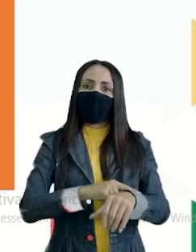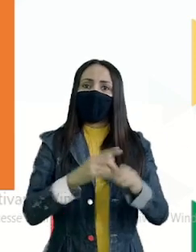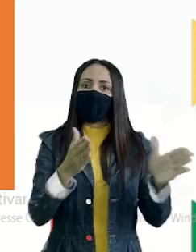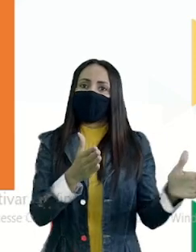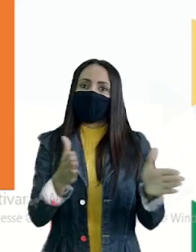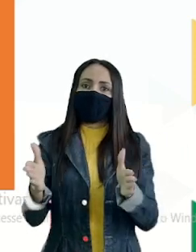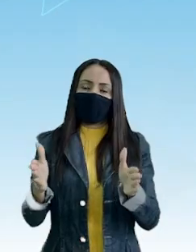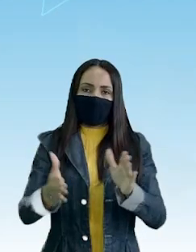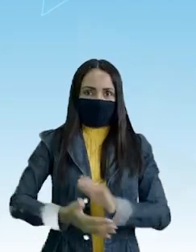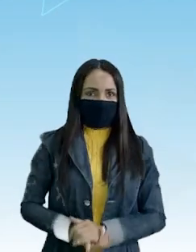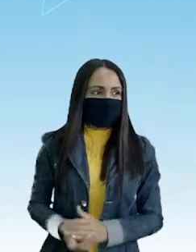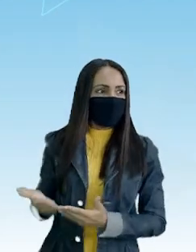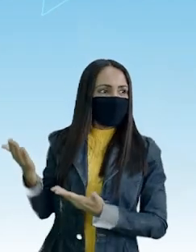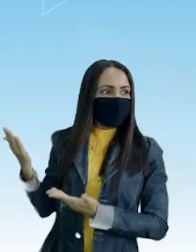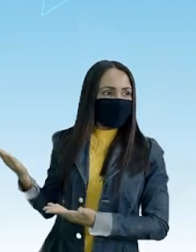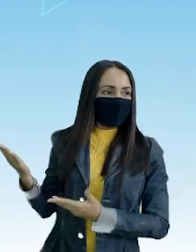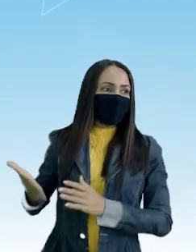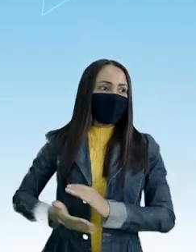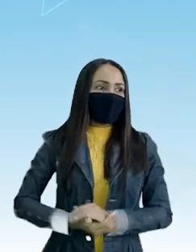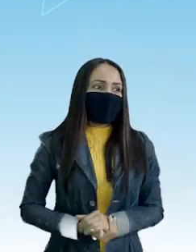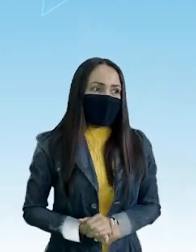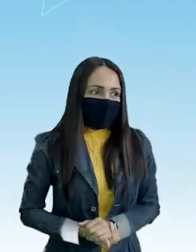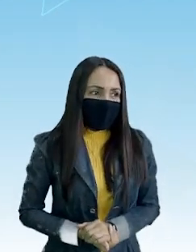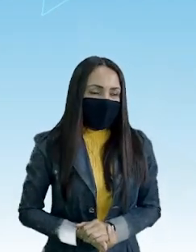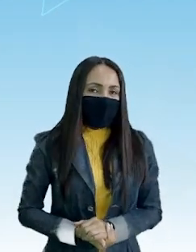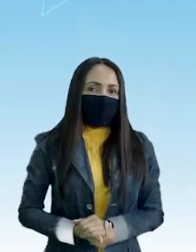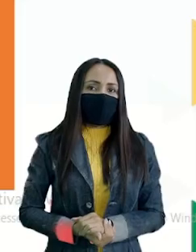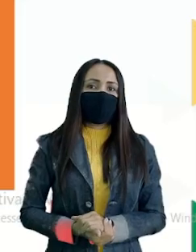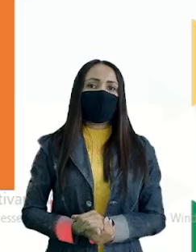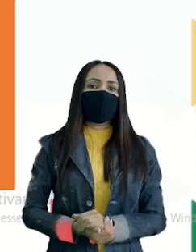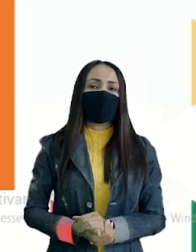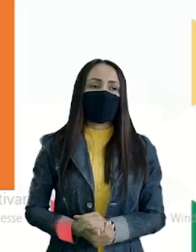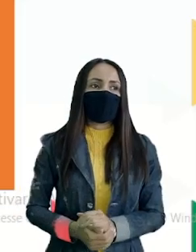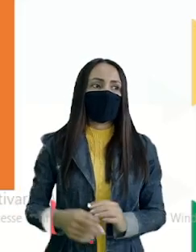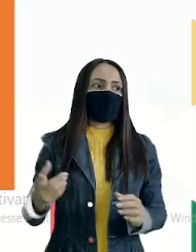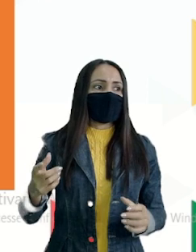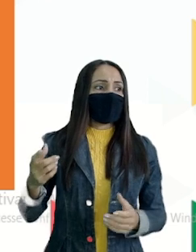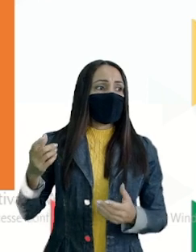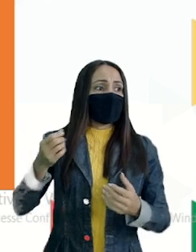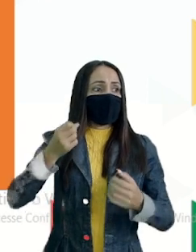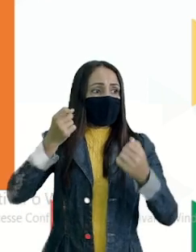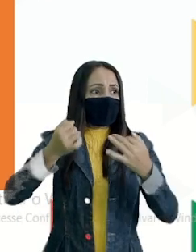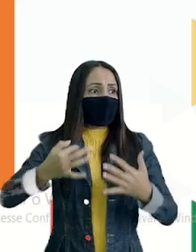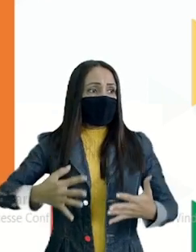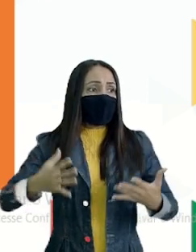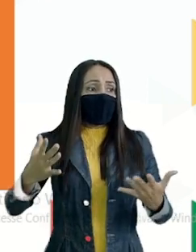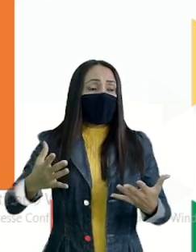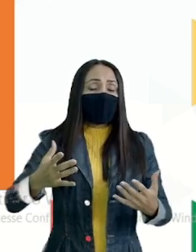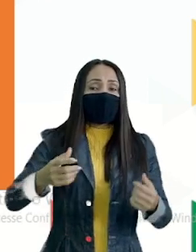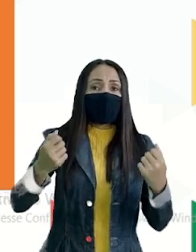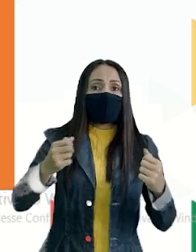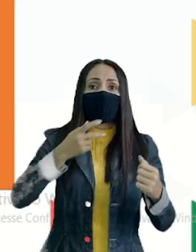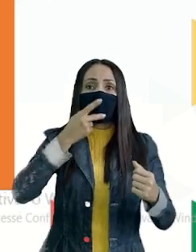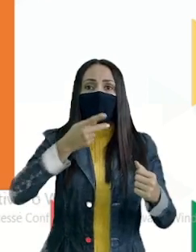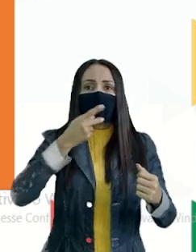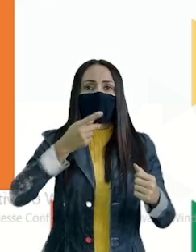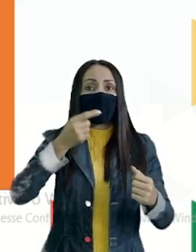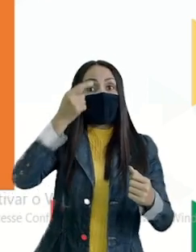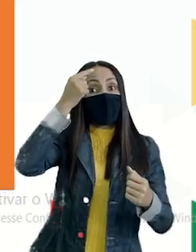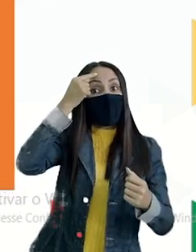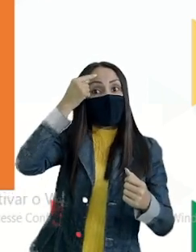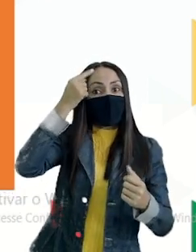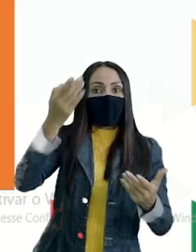Ambrósio, olhando mais uma vez para esta reflexão Quando ele fala, o sábio, para falar, ele medita, certo?